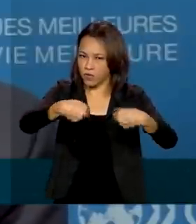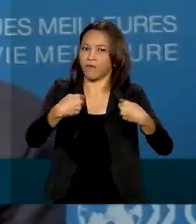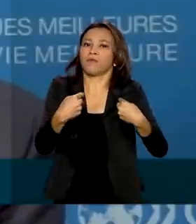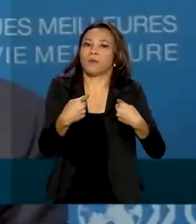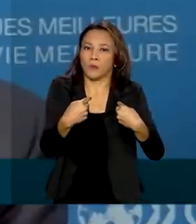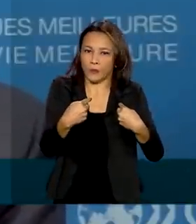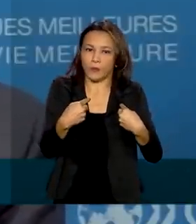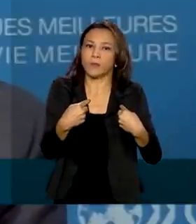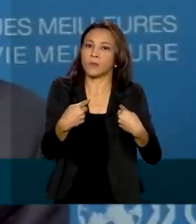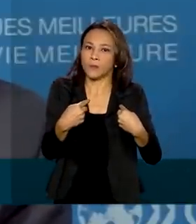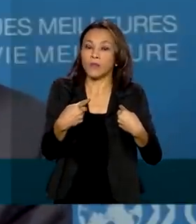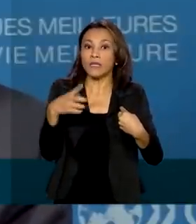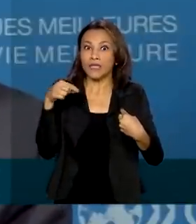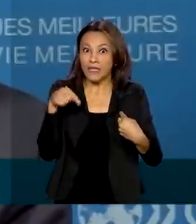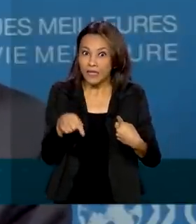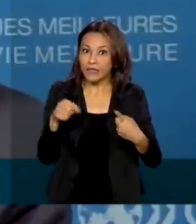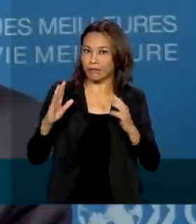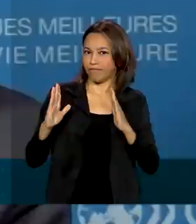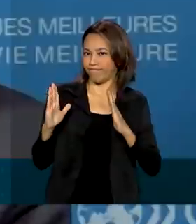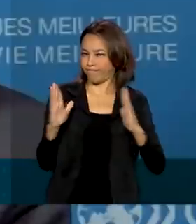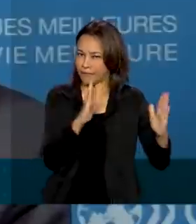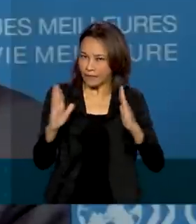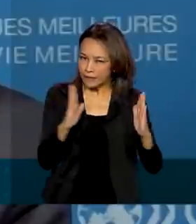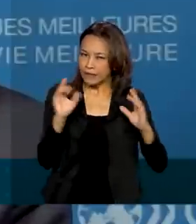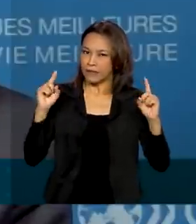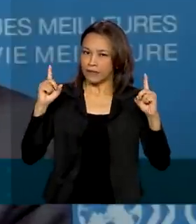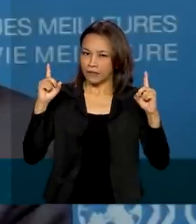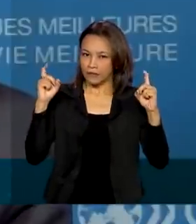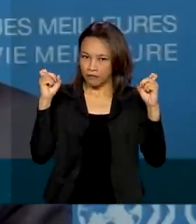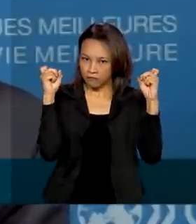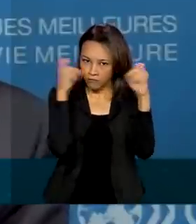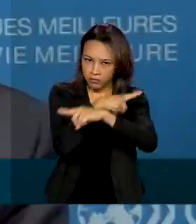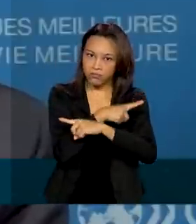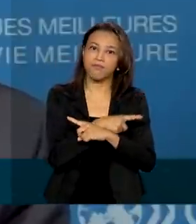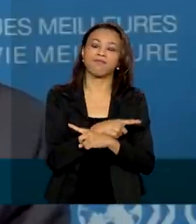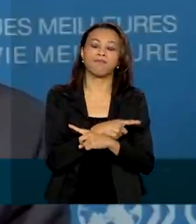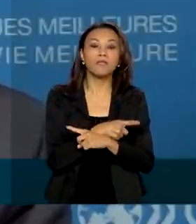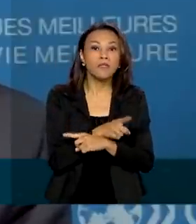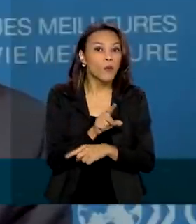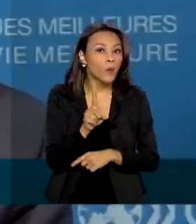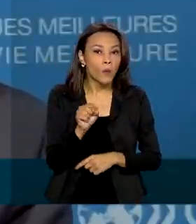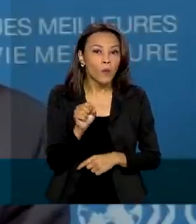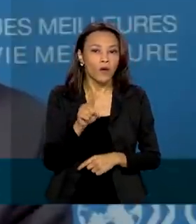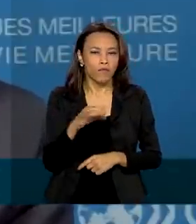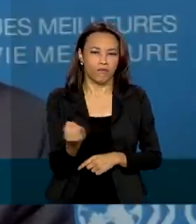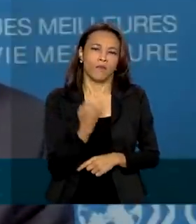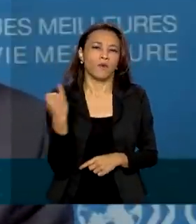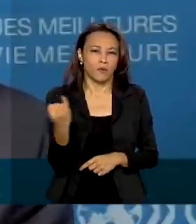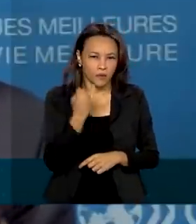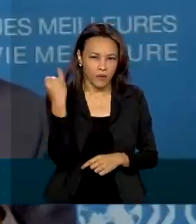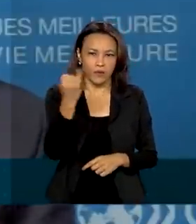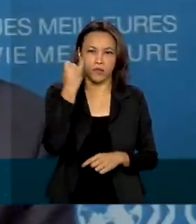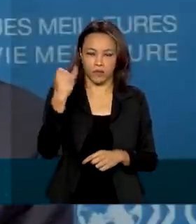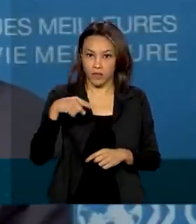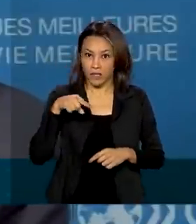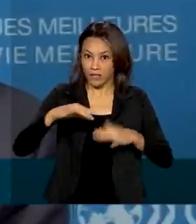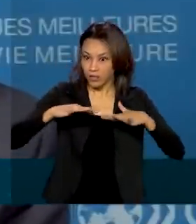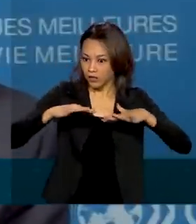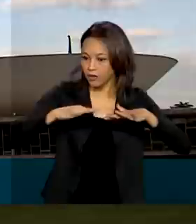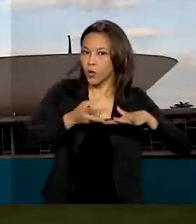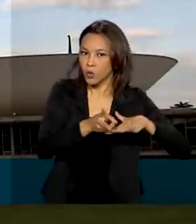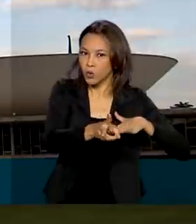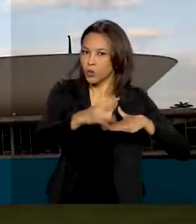Nesses tempos particularmente difíceis, é de suma importância que essa dinâmica seja